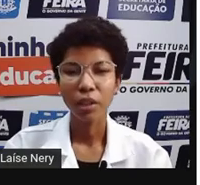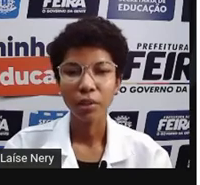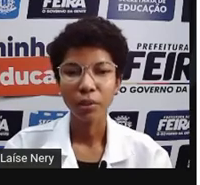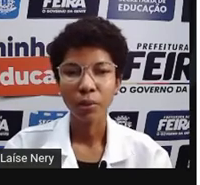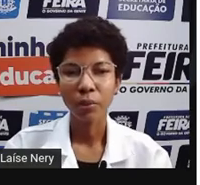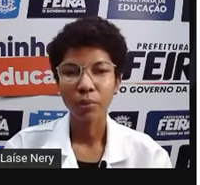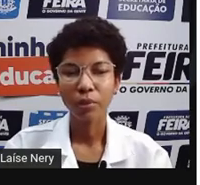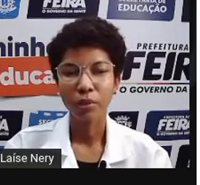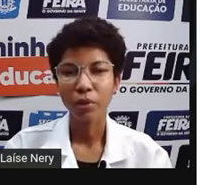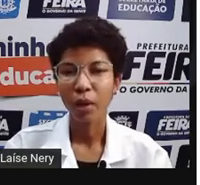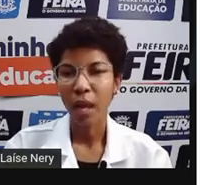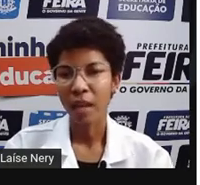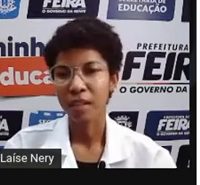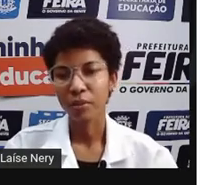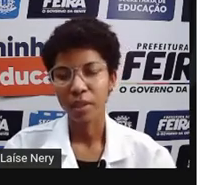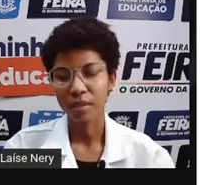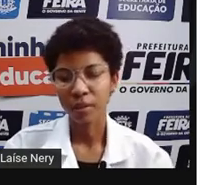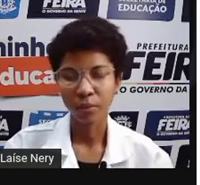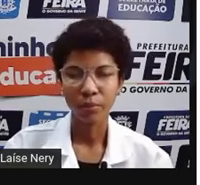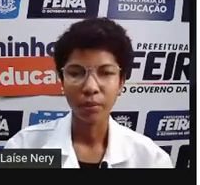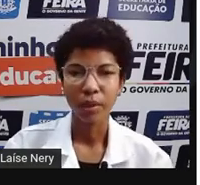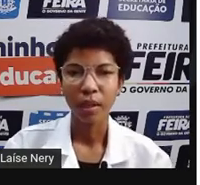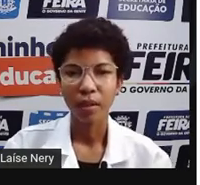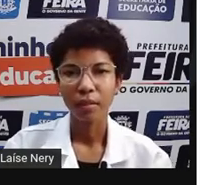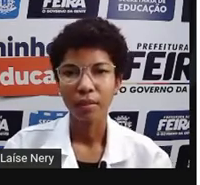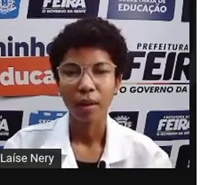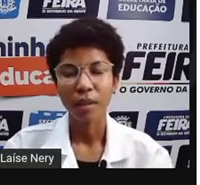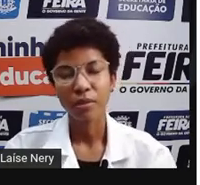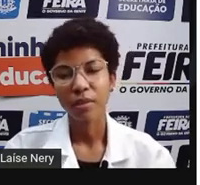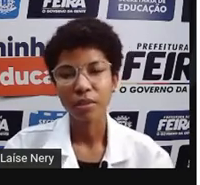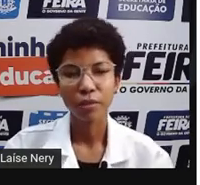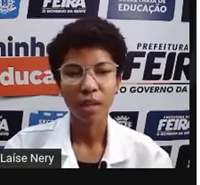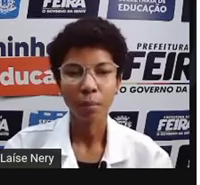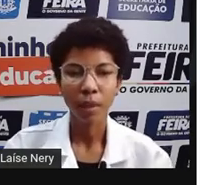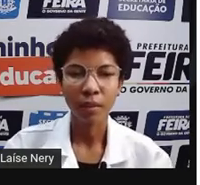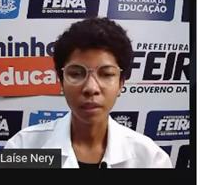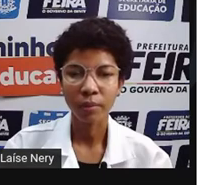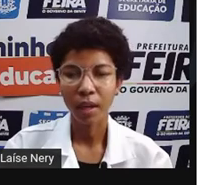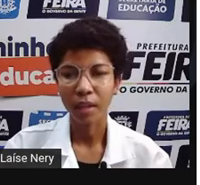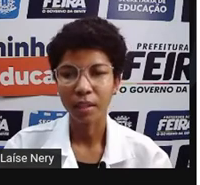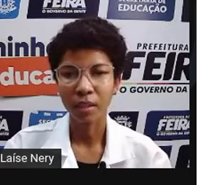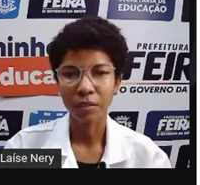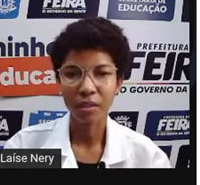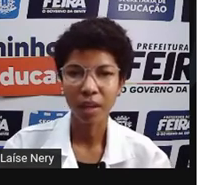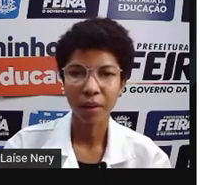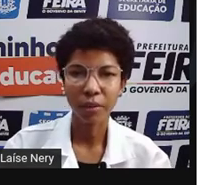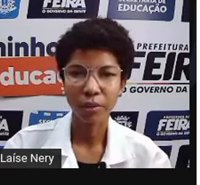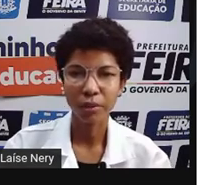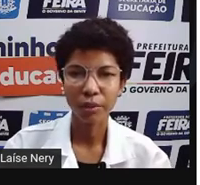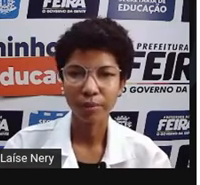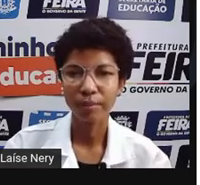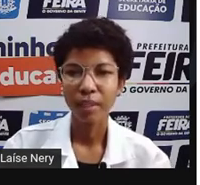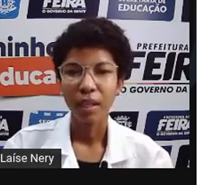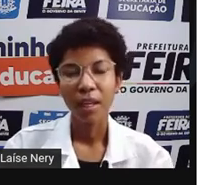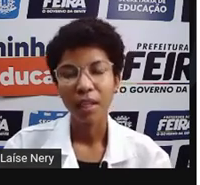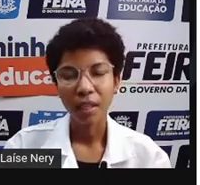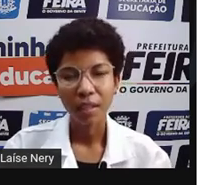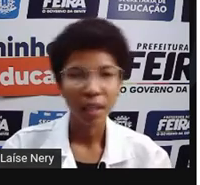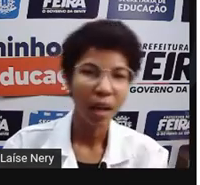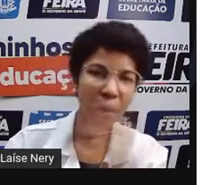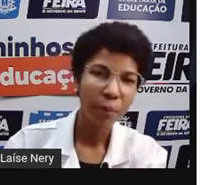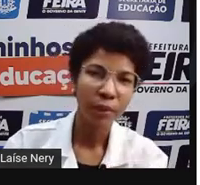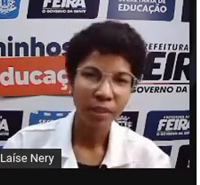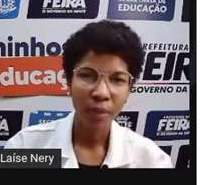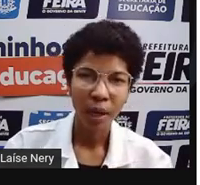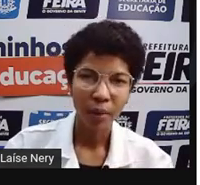compartilhe com os seus colegas quais são as coisas que você aprendeu aqui na nossa aula de hoje e